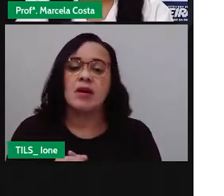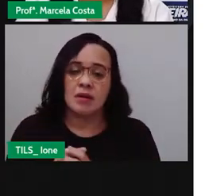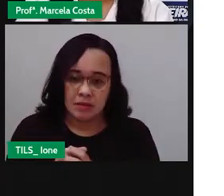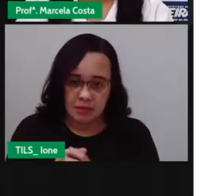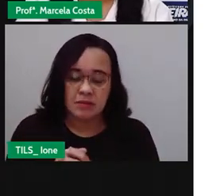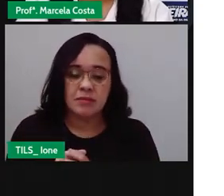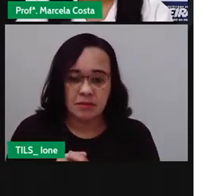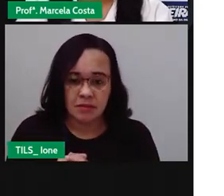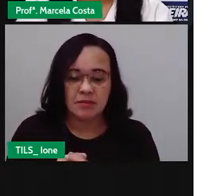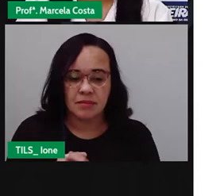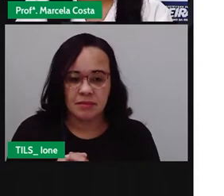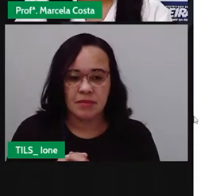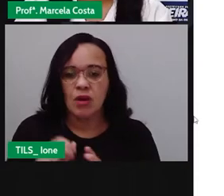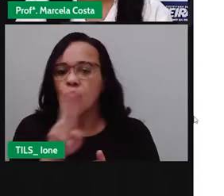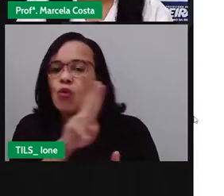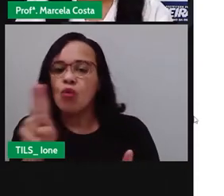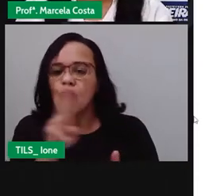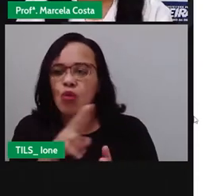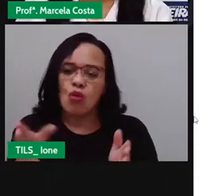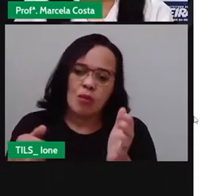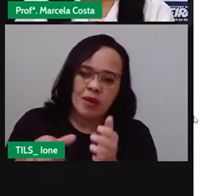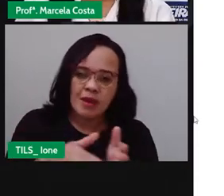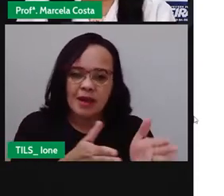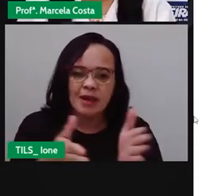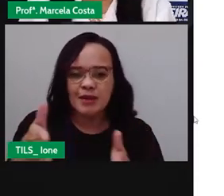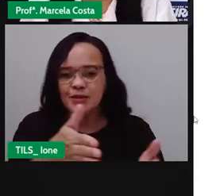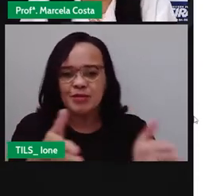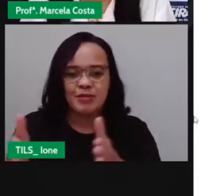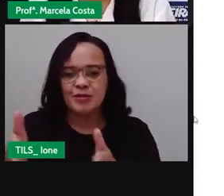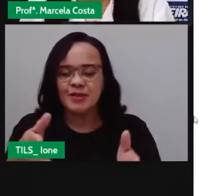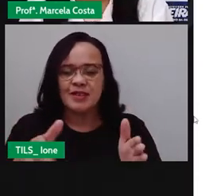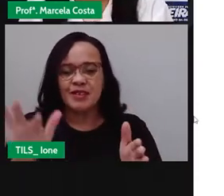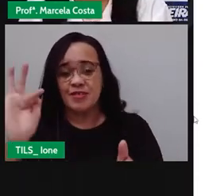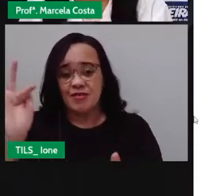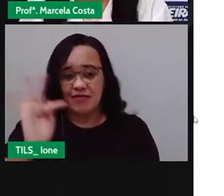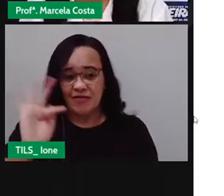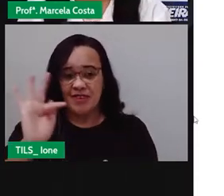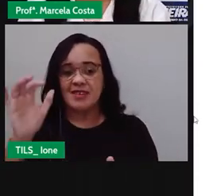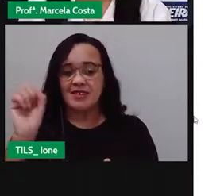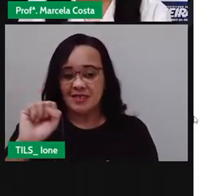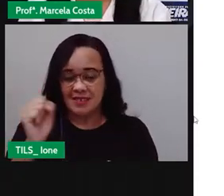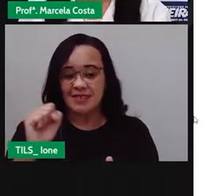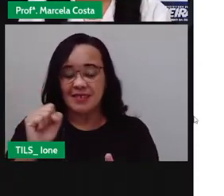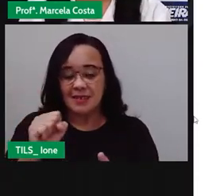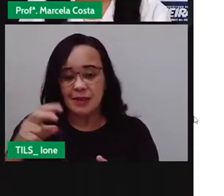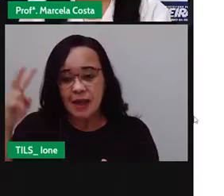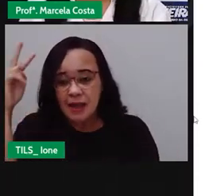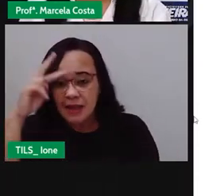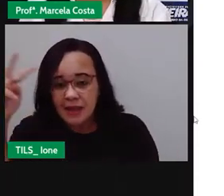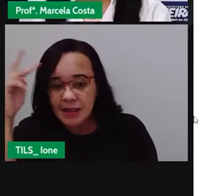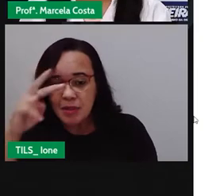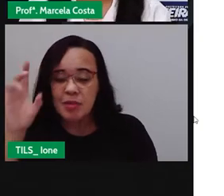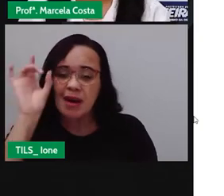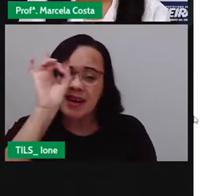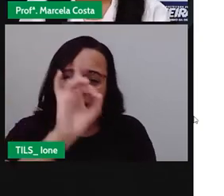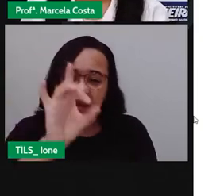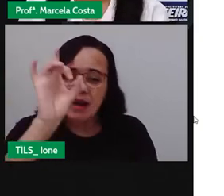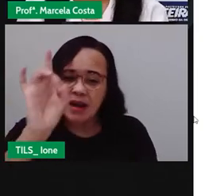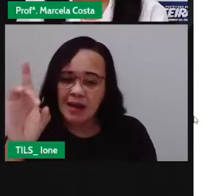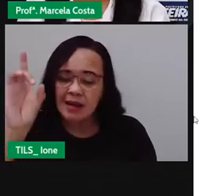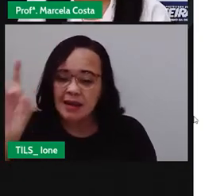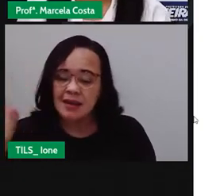Feira de Santana. Lembrando que na estrutura de uma lista a gente vai escrever cada nome